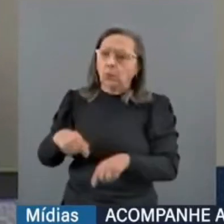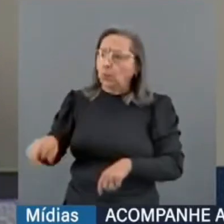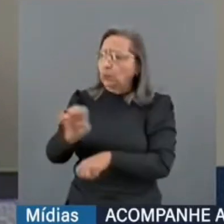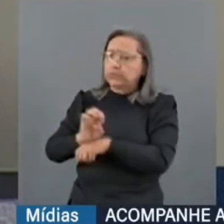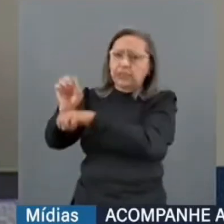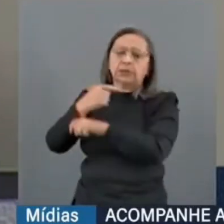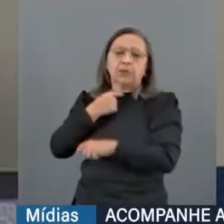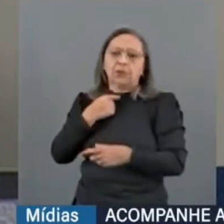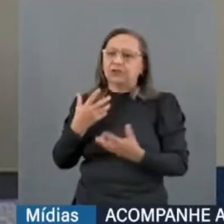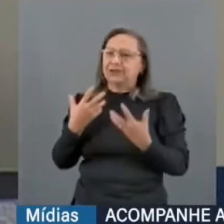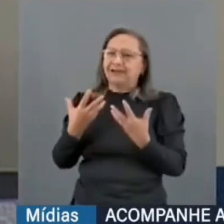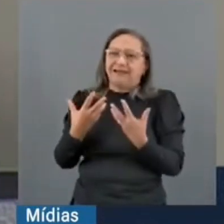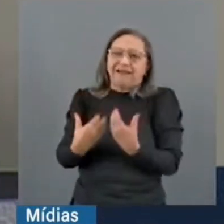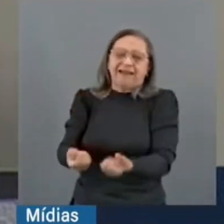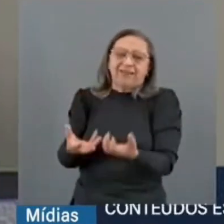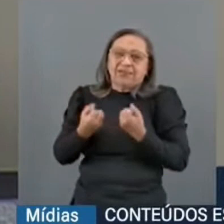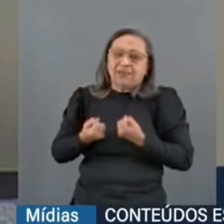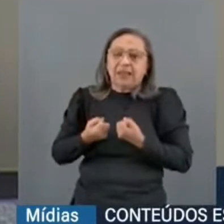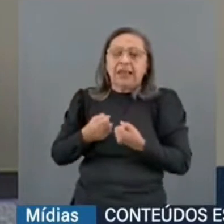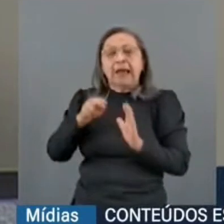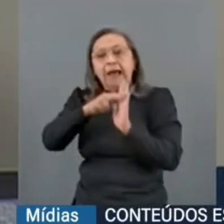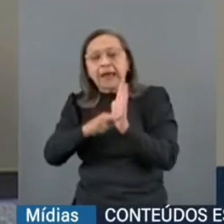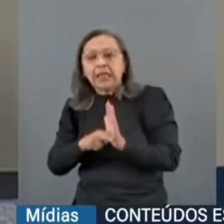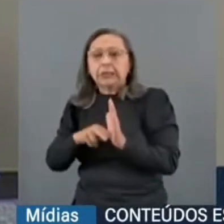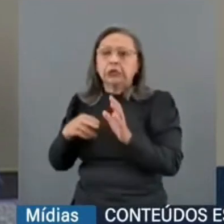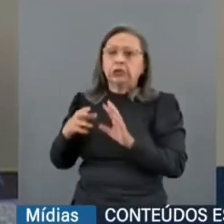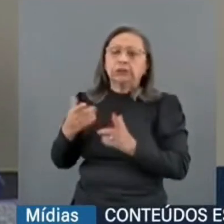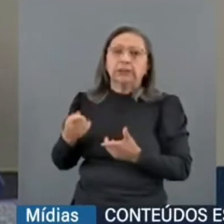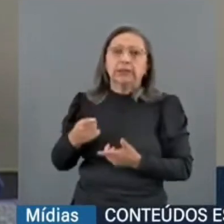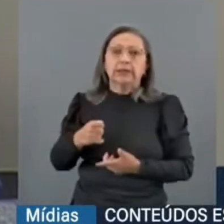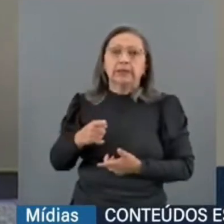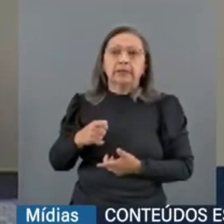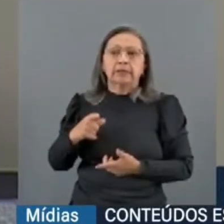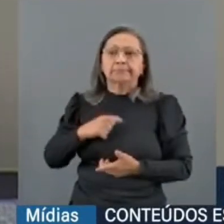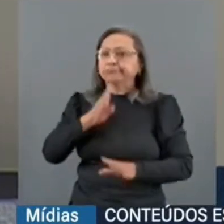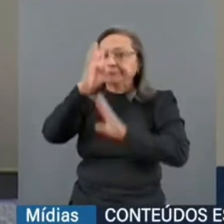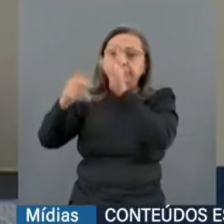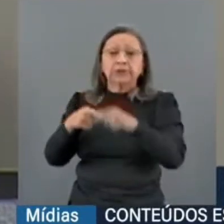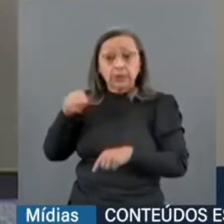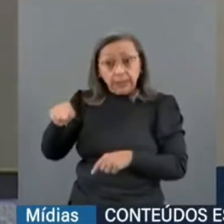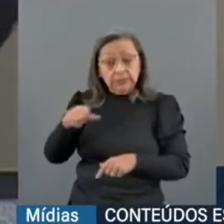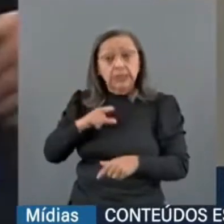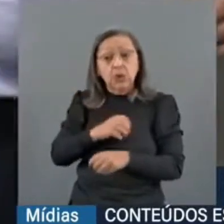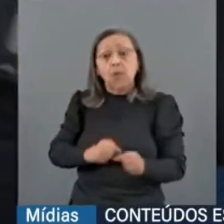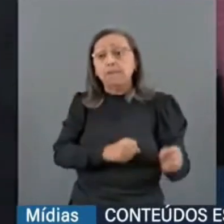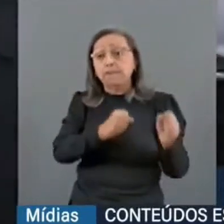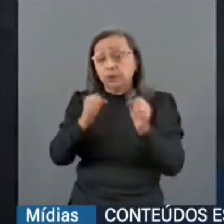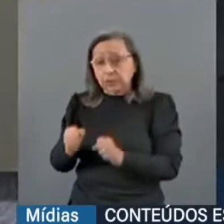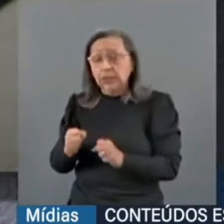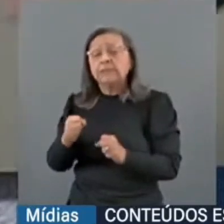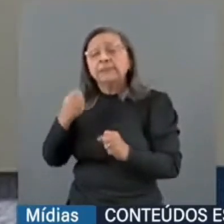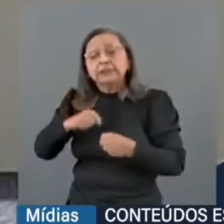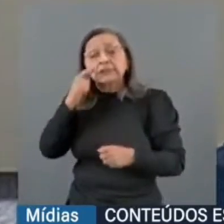O Estado tem um poder enorme e esse poder deve ser contido sempre que